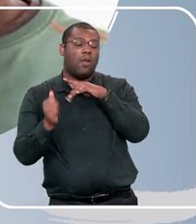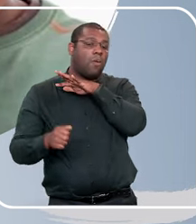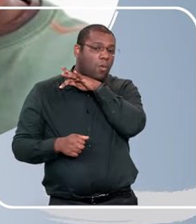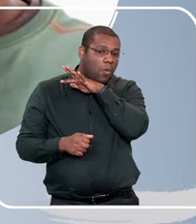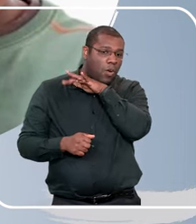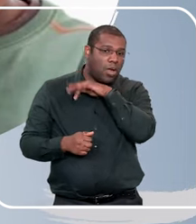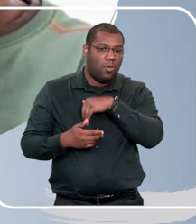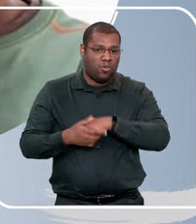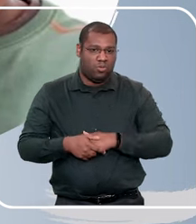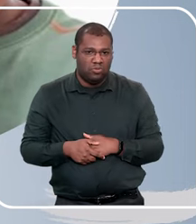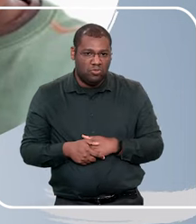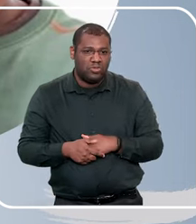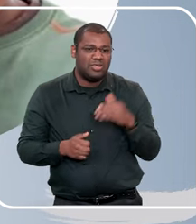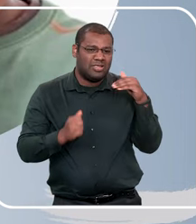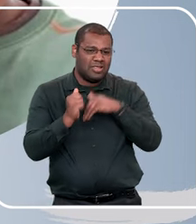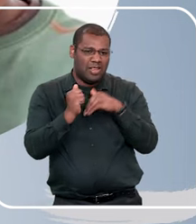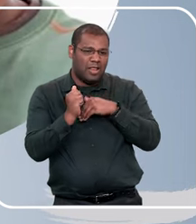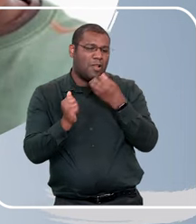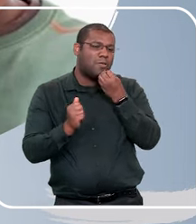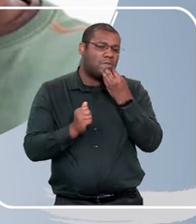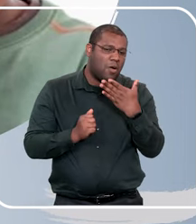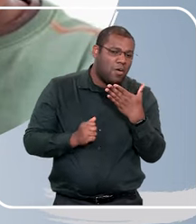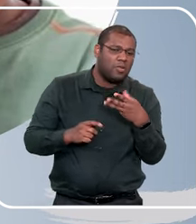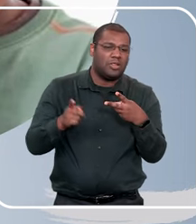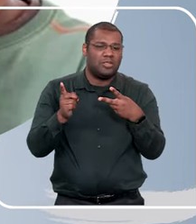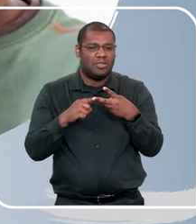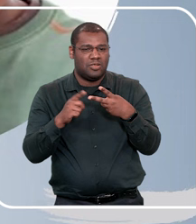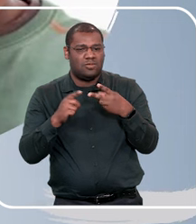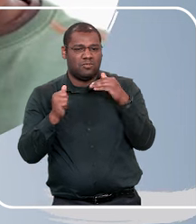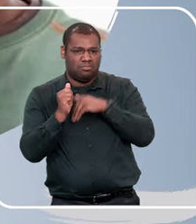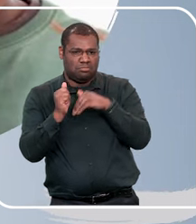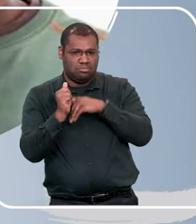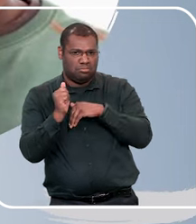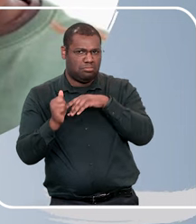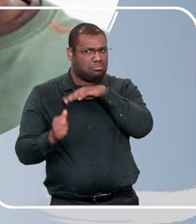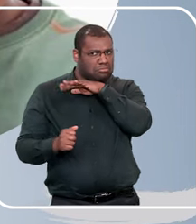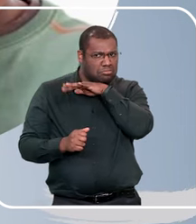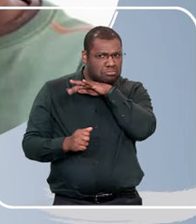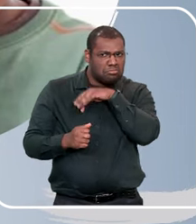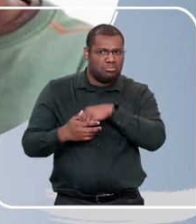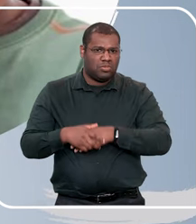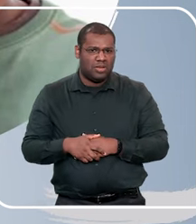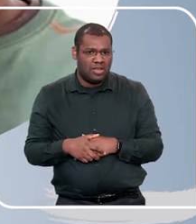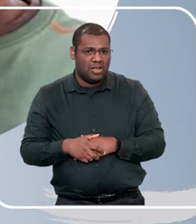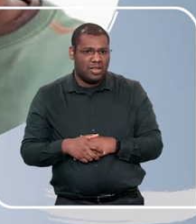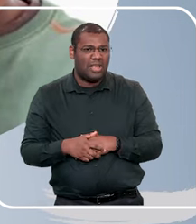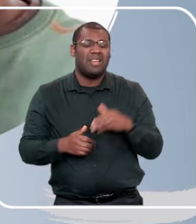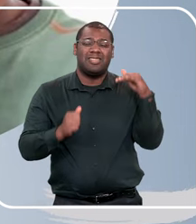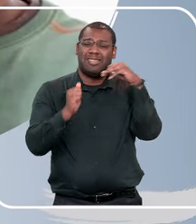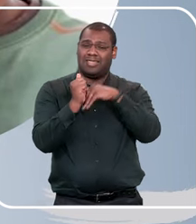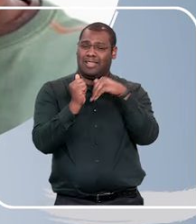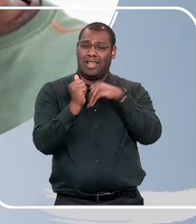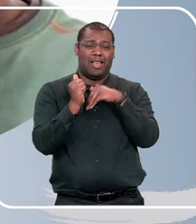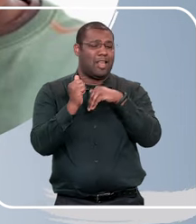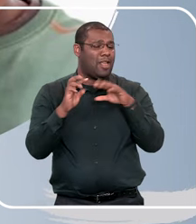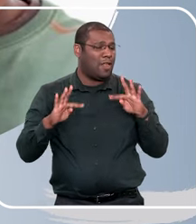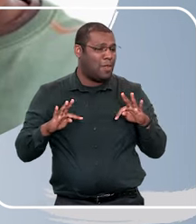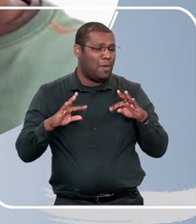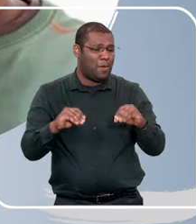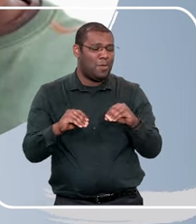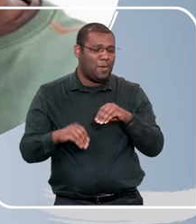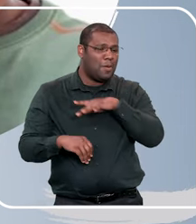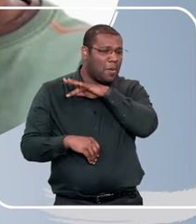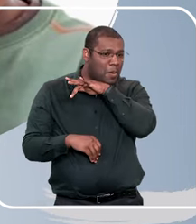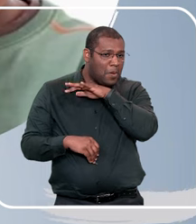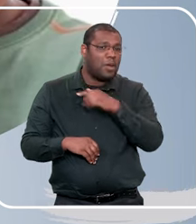professora da pós, que ela fala surpresa e segredo, porque segredo bom e segredo ruim, se a gente parar pra pensar, segredo é tudo ruim,